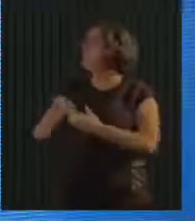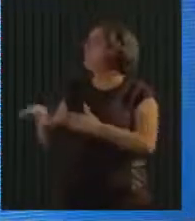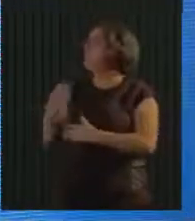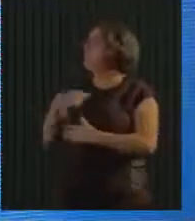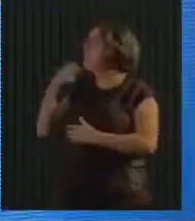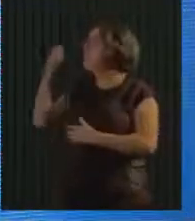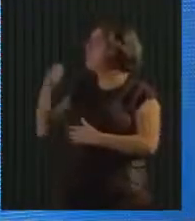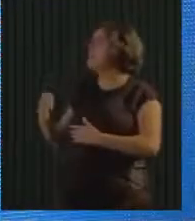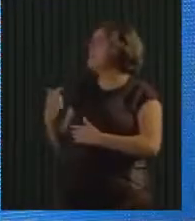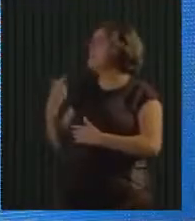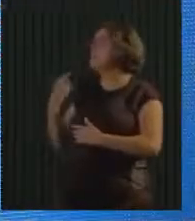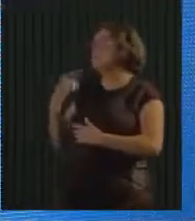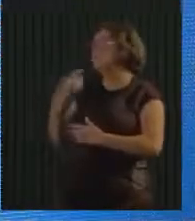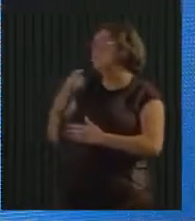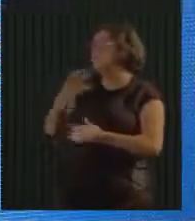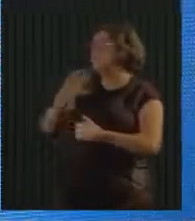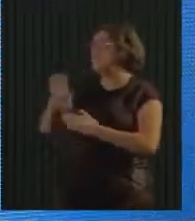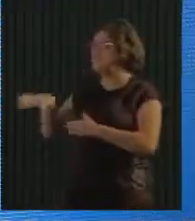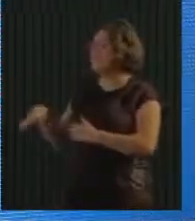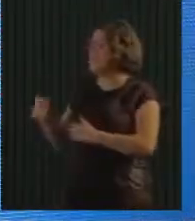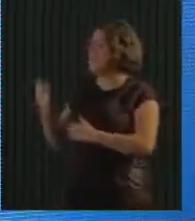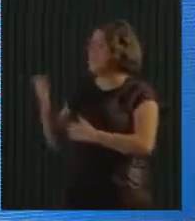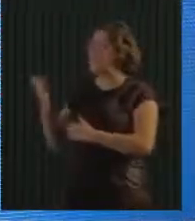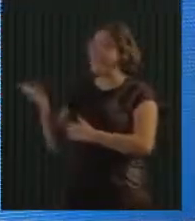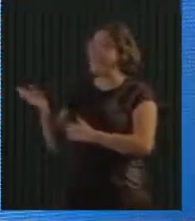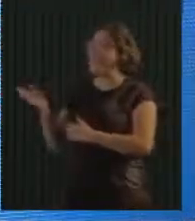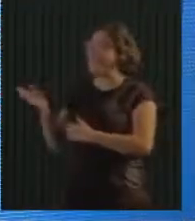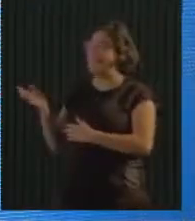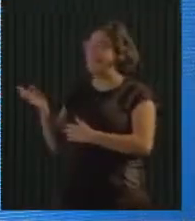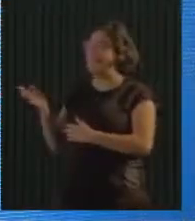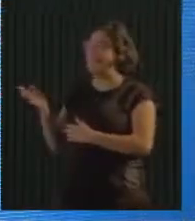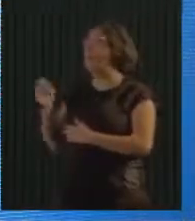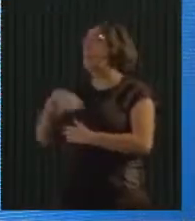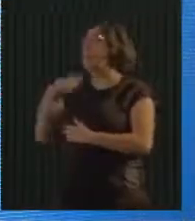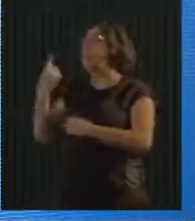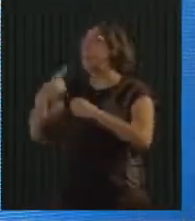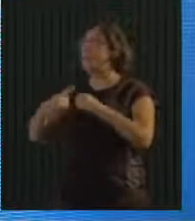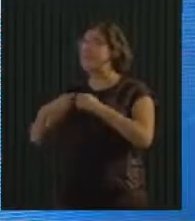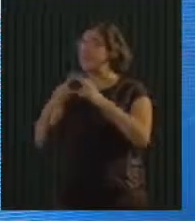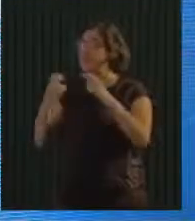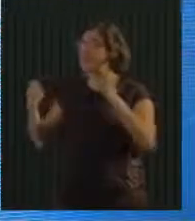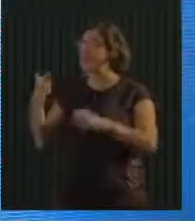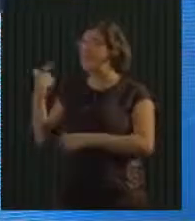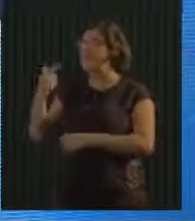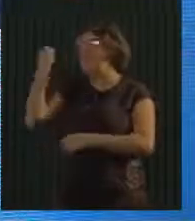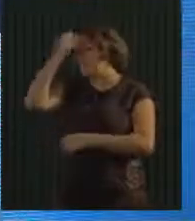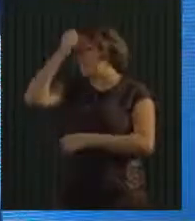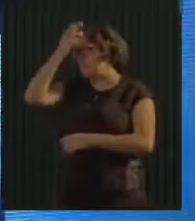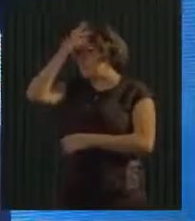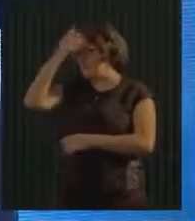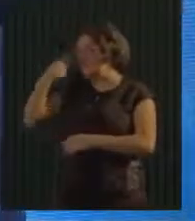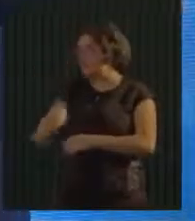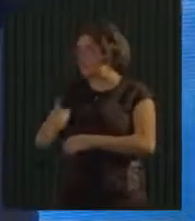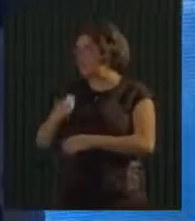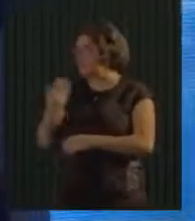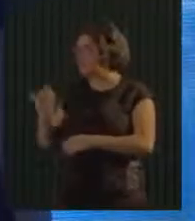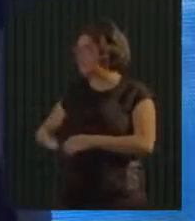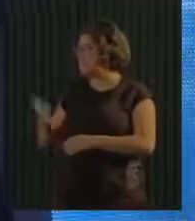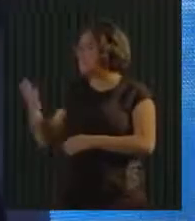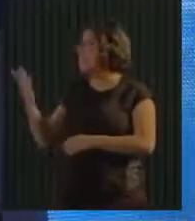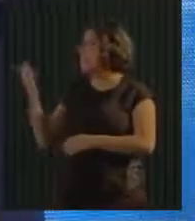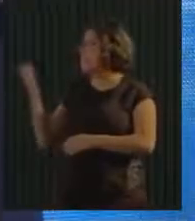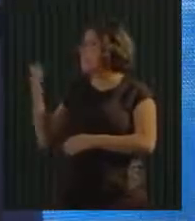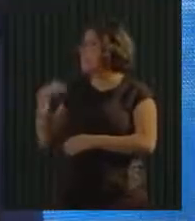e eles vão contar aqui para nós, uma cidade de 500 mil habitantes, como isso está andando e está indo muito rápido com